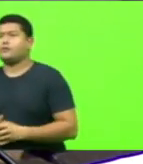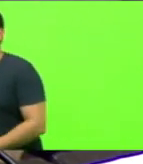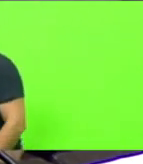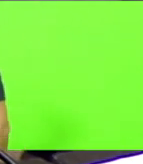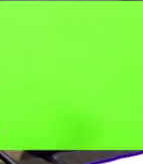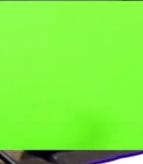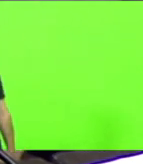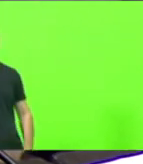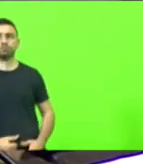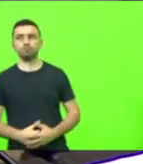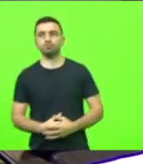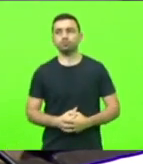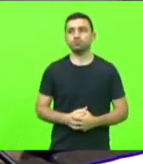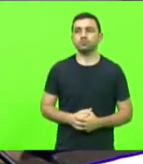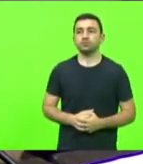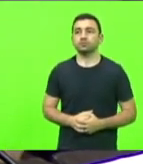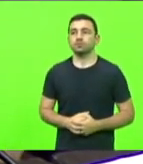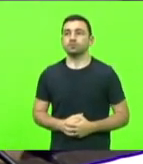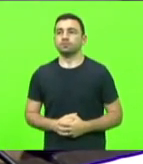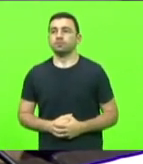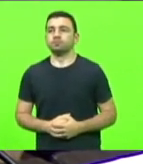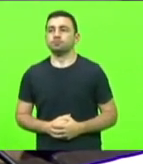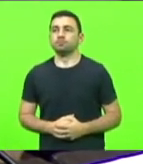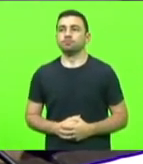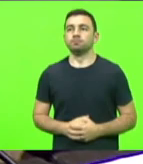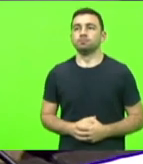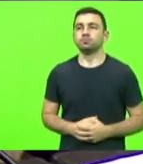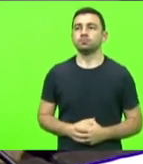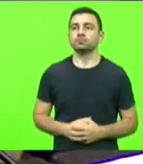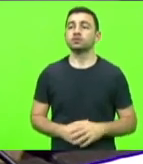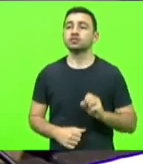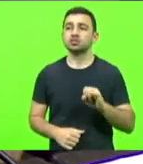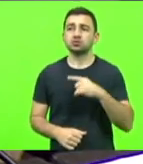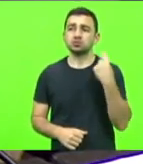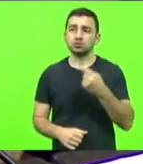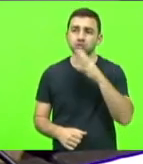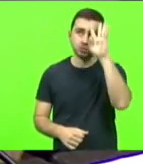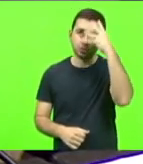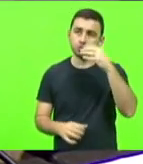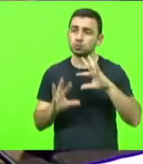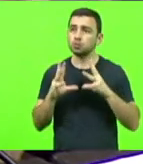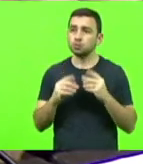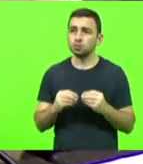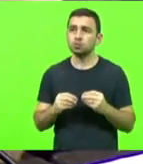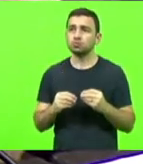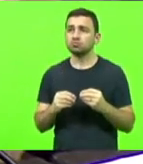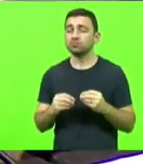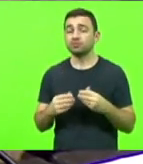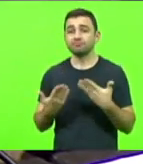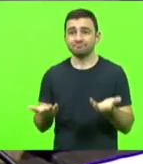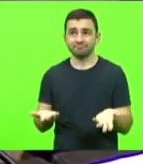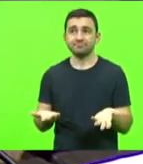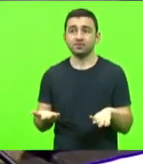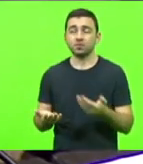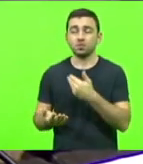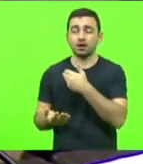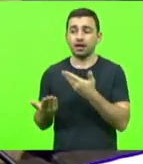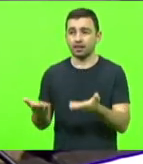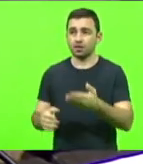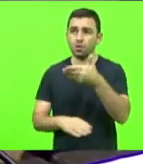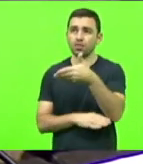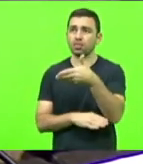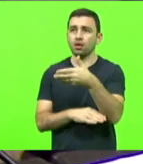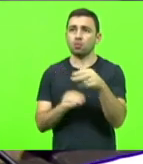soluções para quase tudo, quem dirá nós temos um hotel estatal. Portanto, eu quero ressaltar aqui novamente que não faz